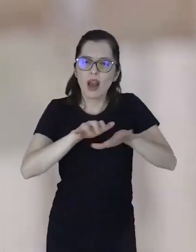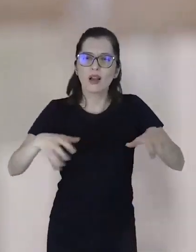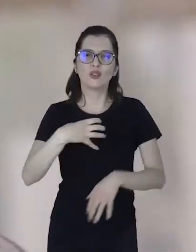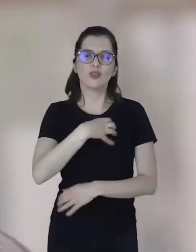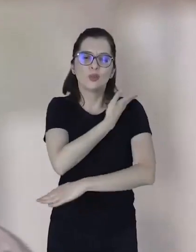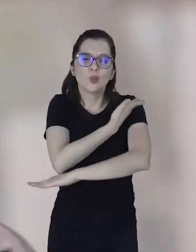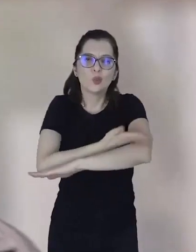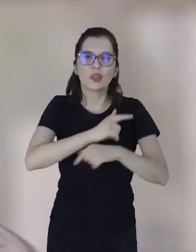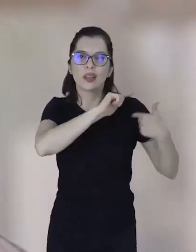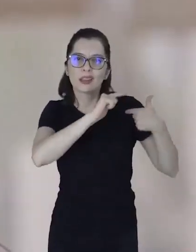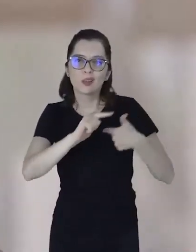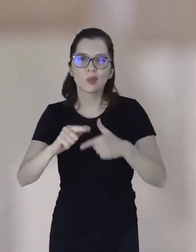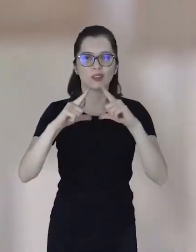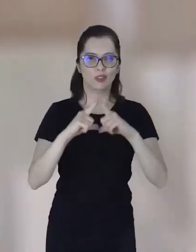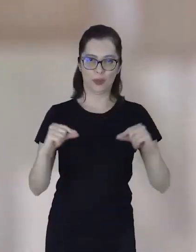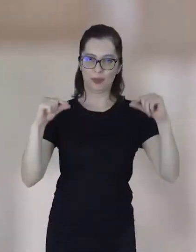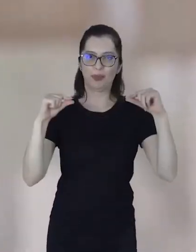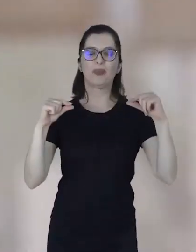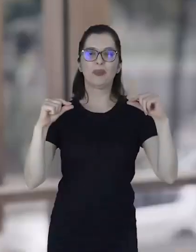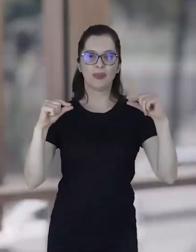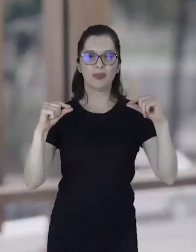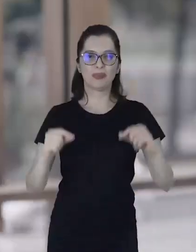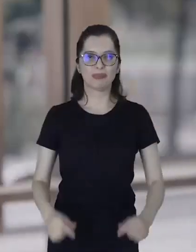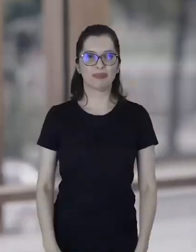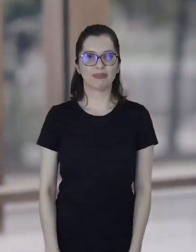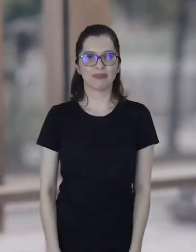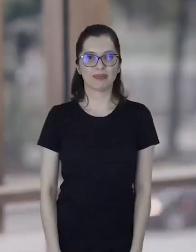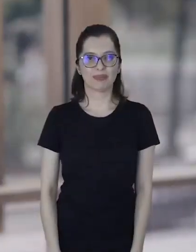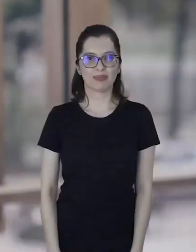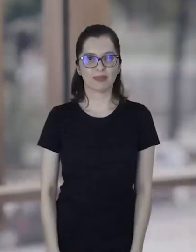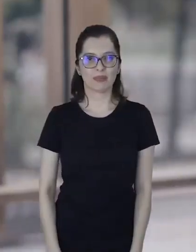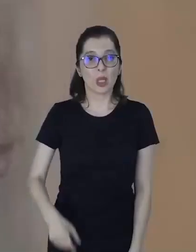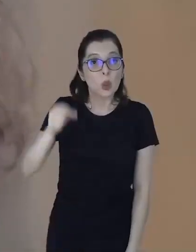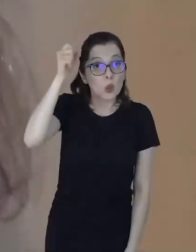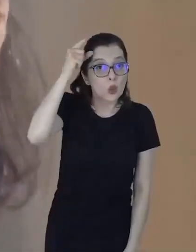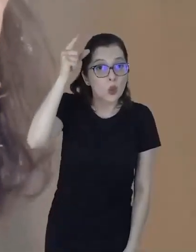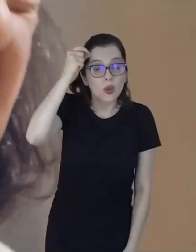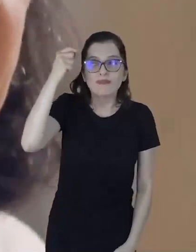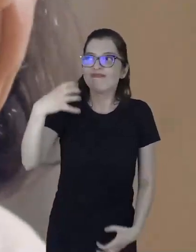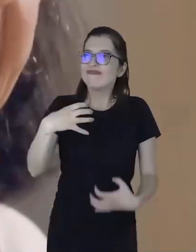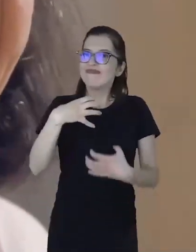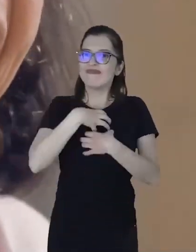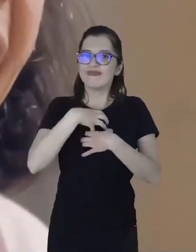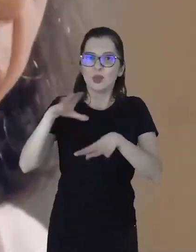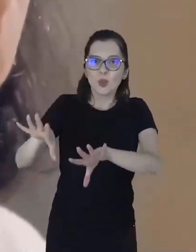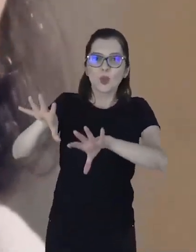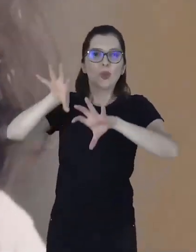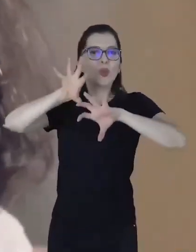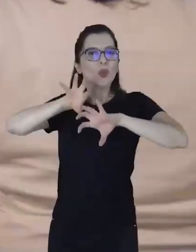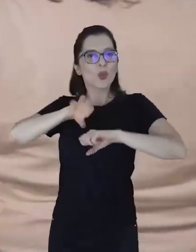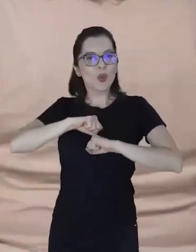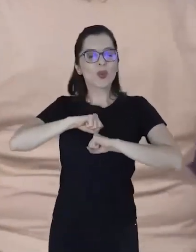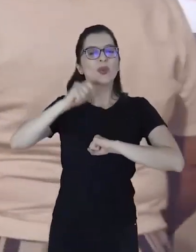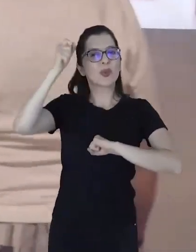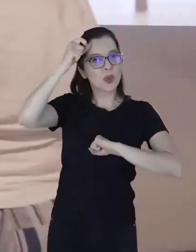popularizar as tradições japonesas. E a cultura, o